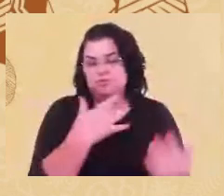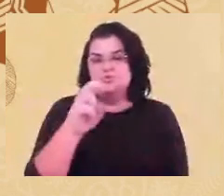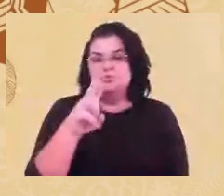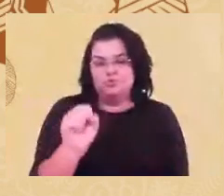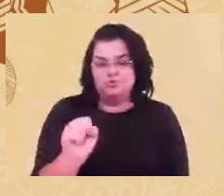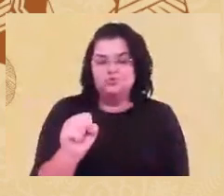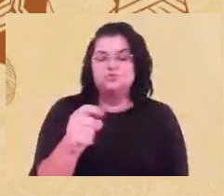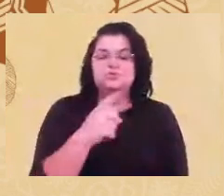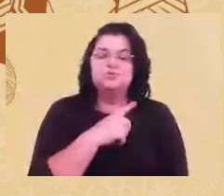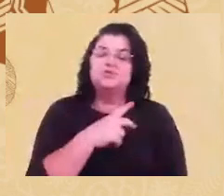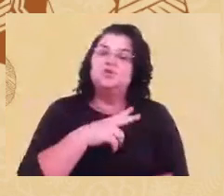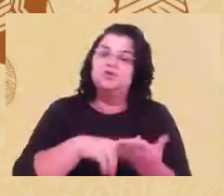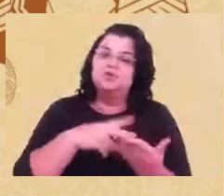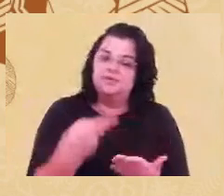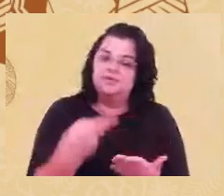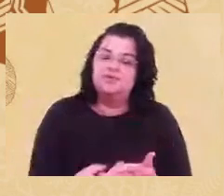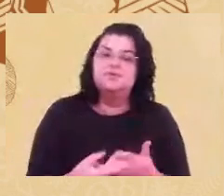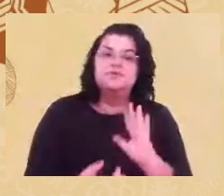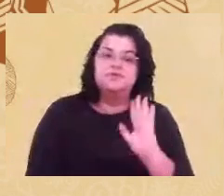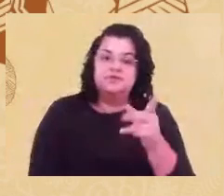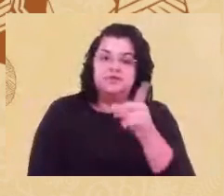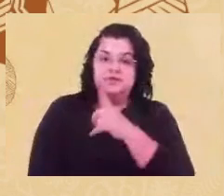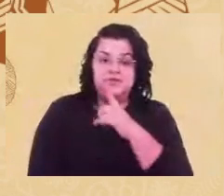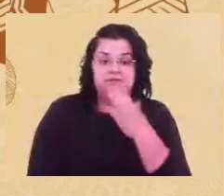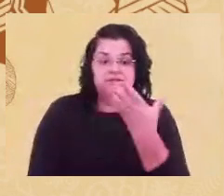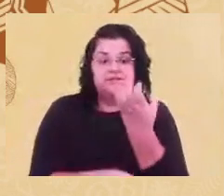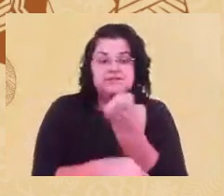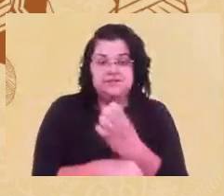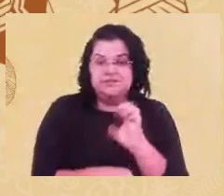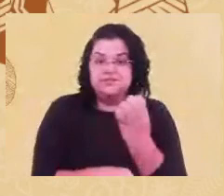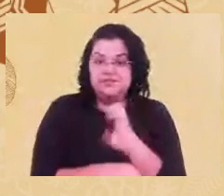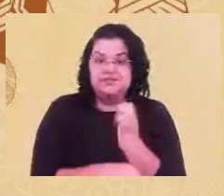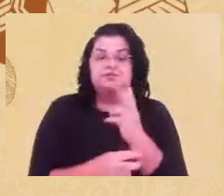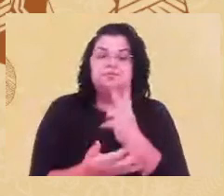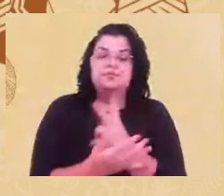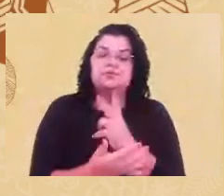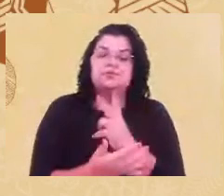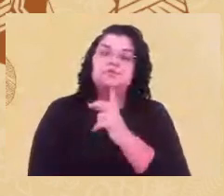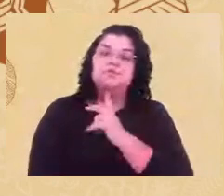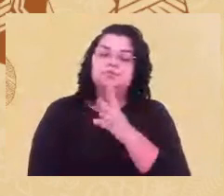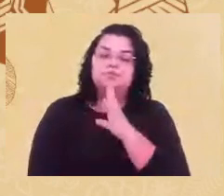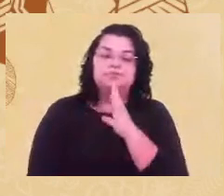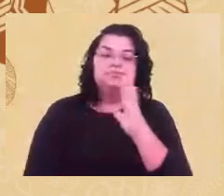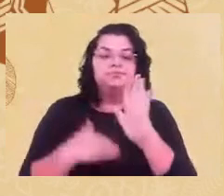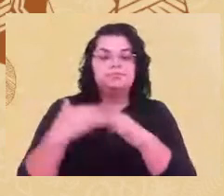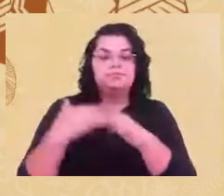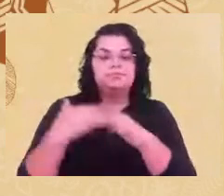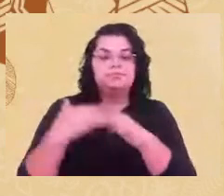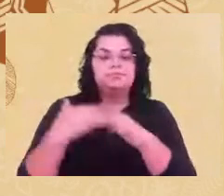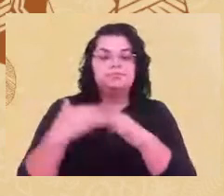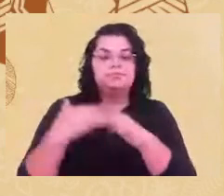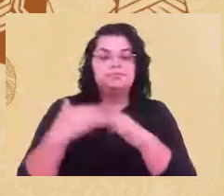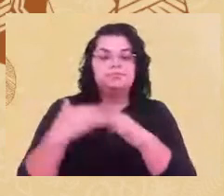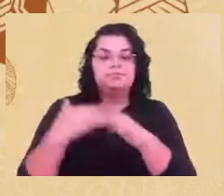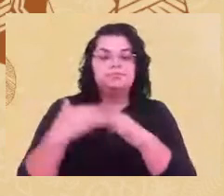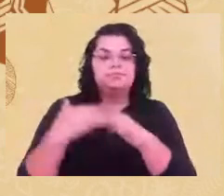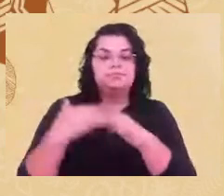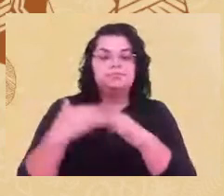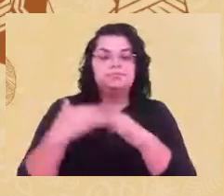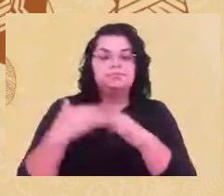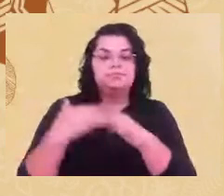quando estagiário, conheci o equipamento da reforma psiquiátrica, o Centro de Atenção Psicossocial,